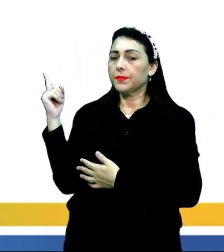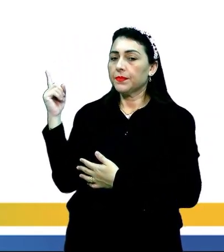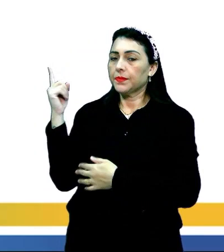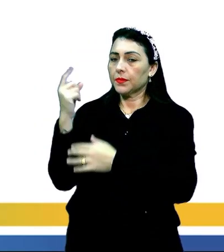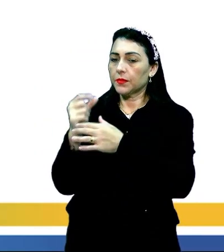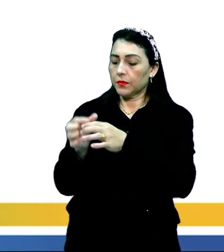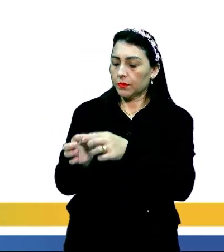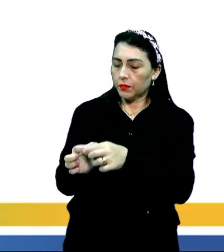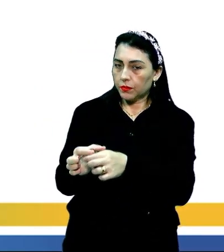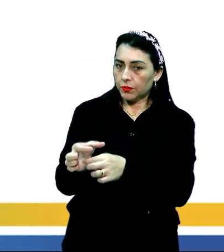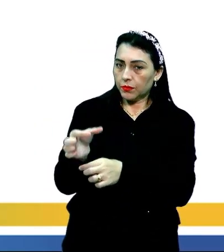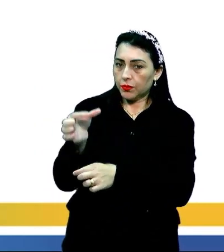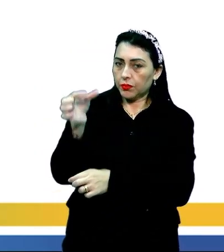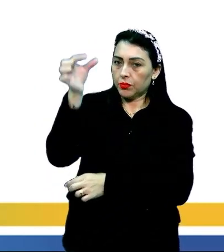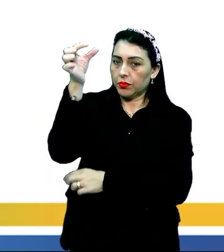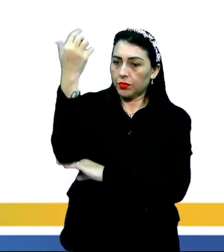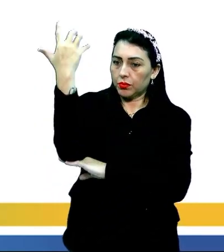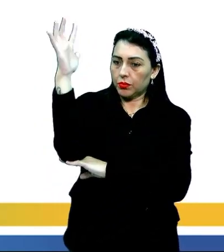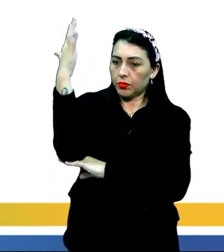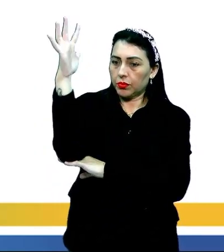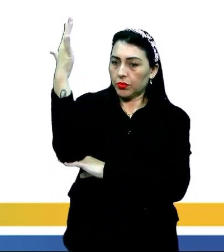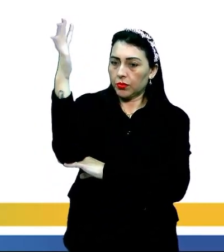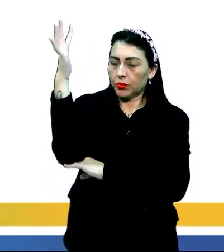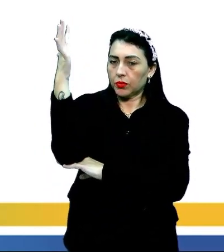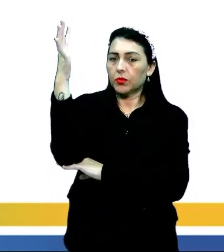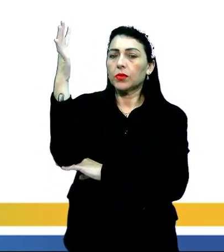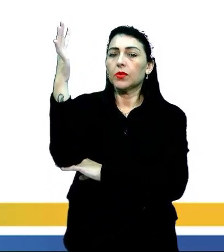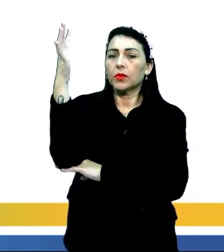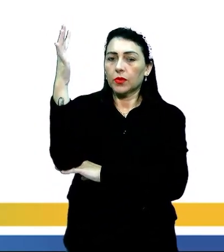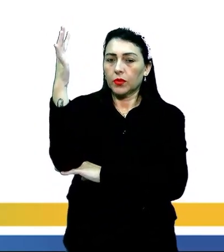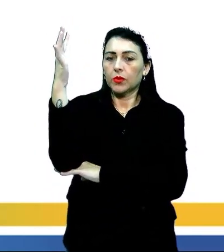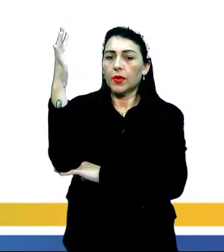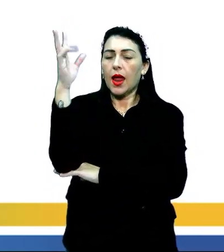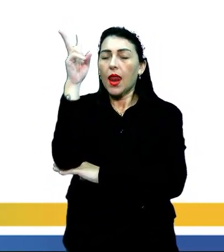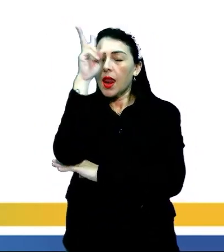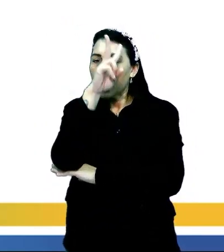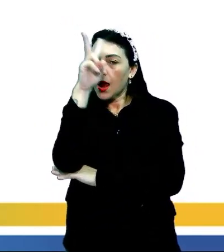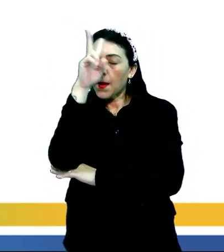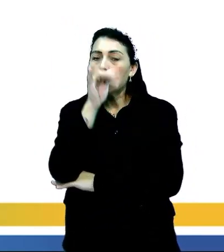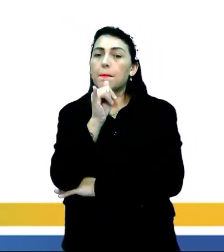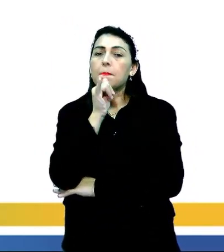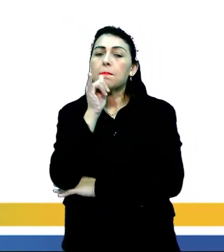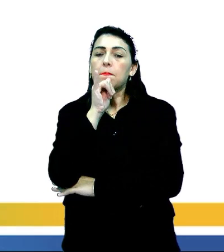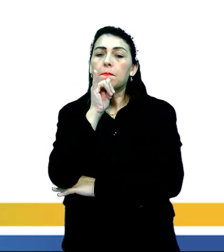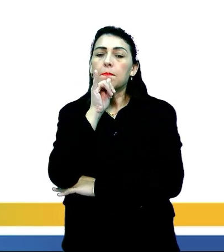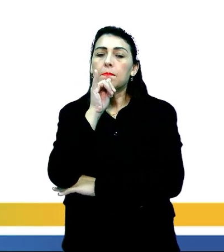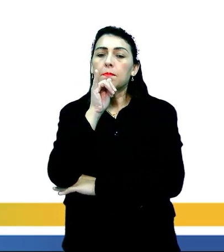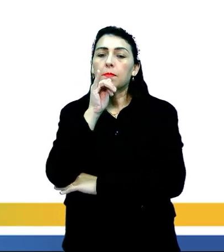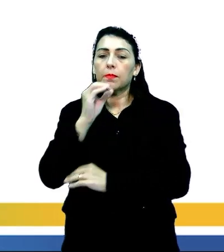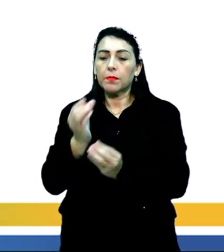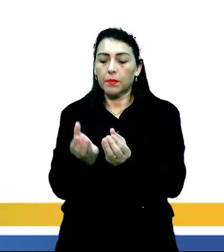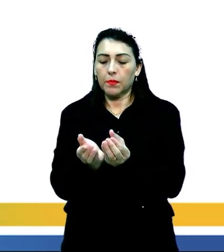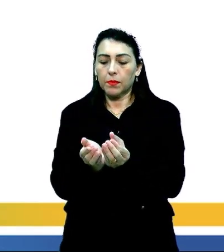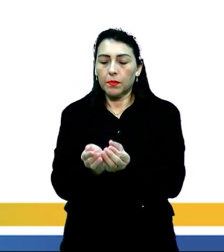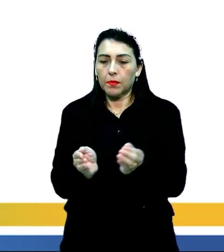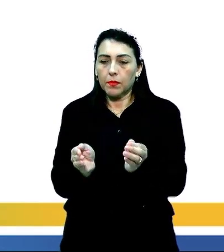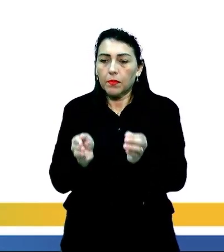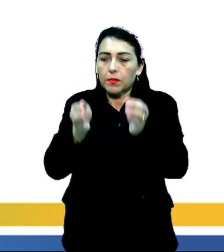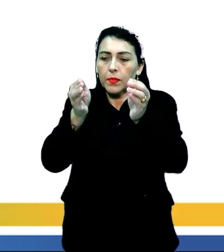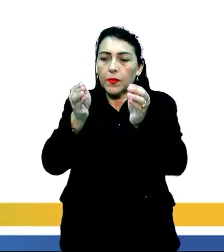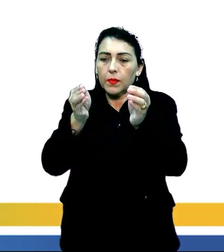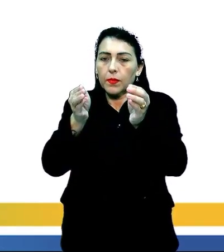uma árvore de grande porte e que a copa dela lembra, por exemplo, uma taça. Então, lembre-se disso.